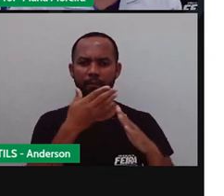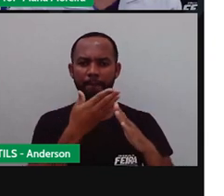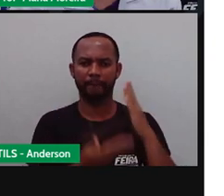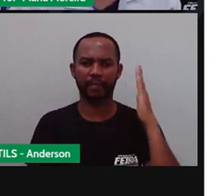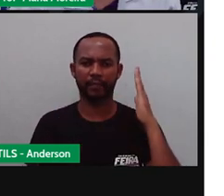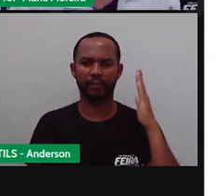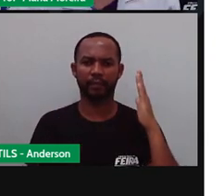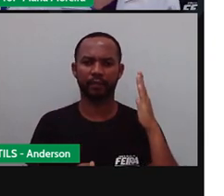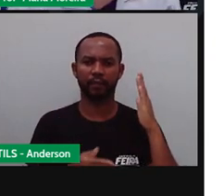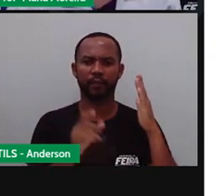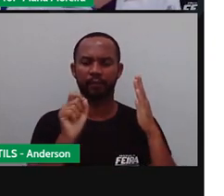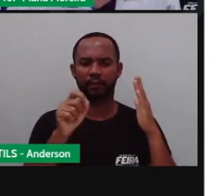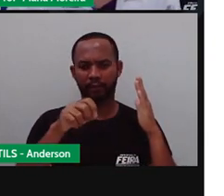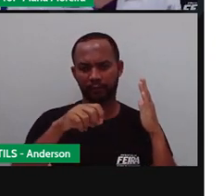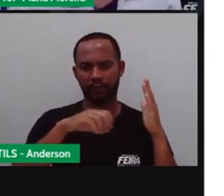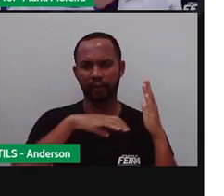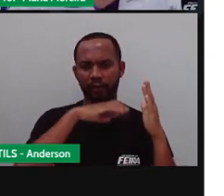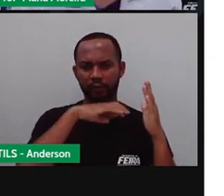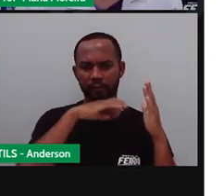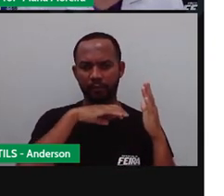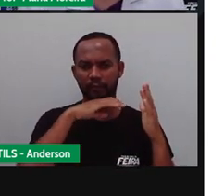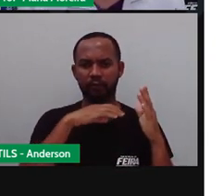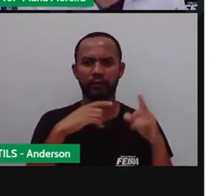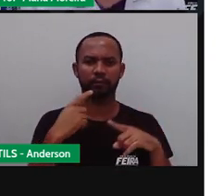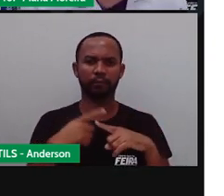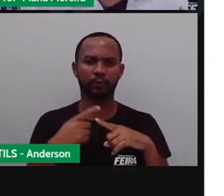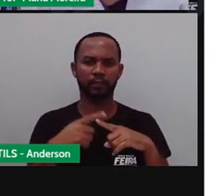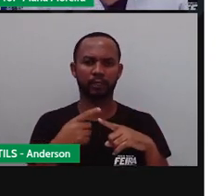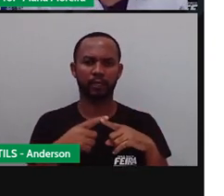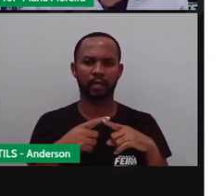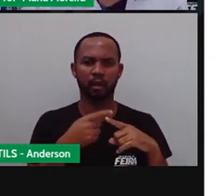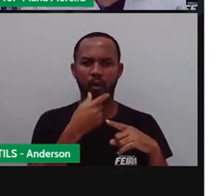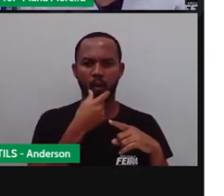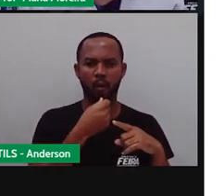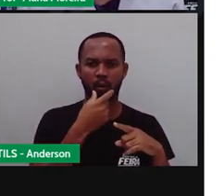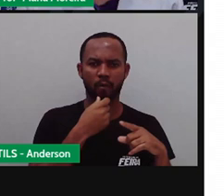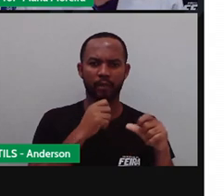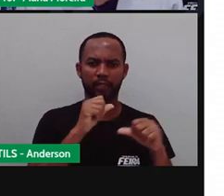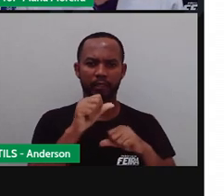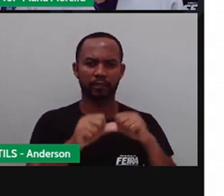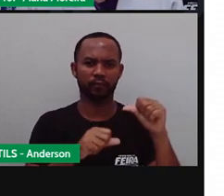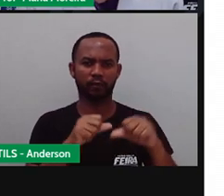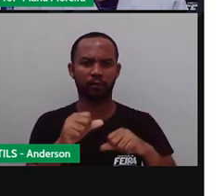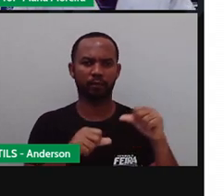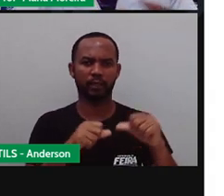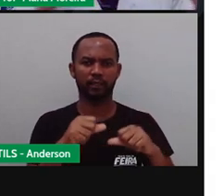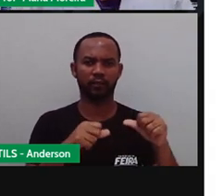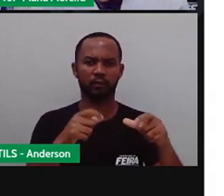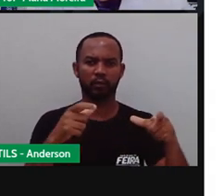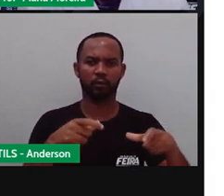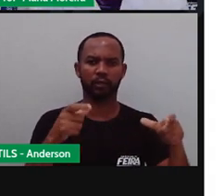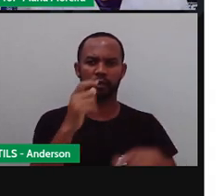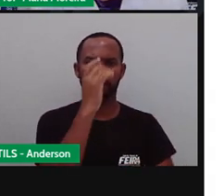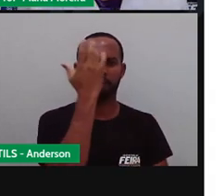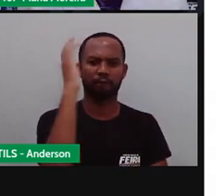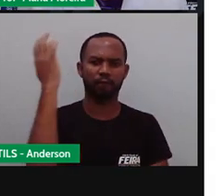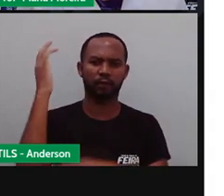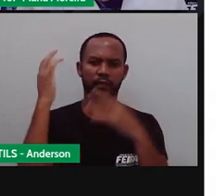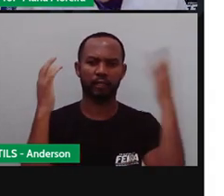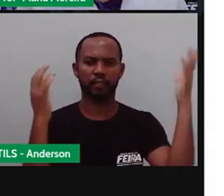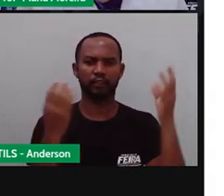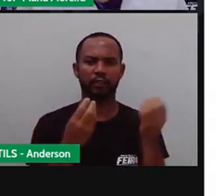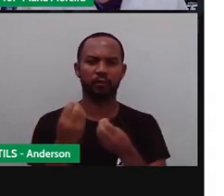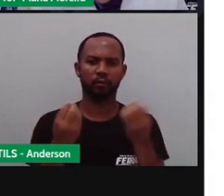local de moradia. Porque o ser humano está transformando florestas e pradarias, que é o quê? Um tipo de vegetação,